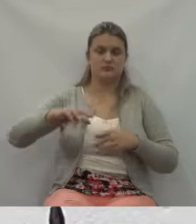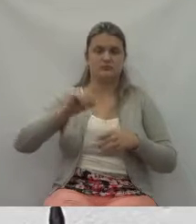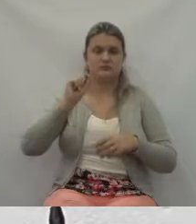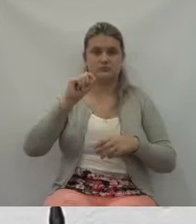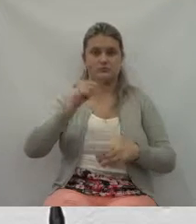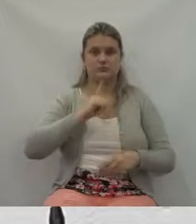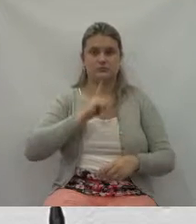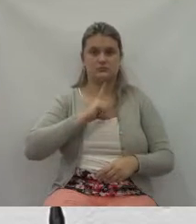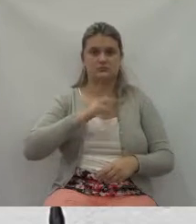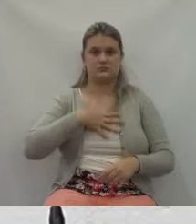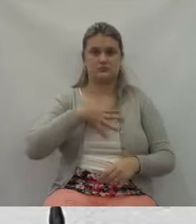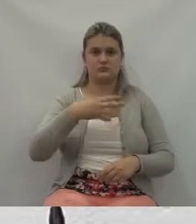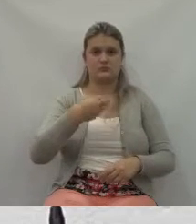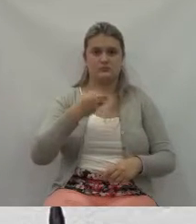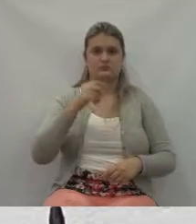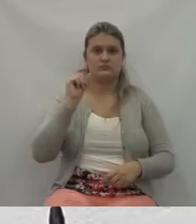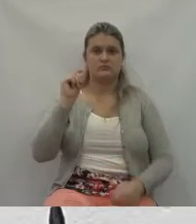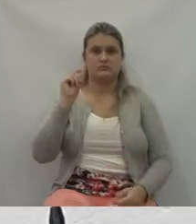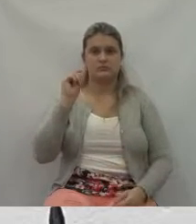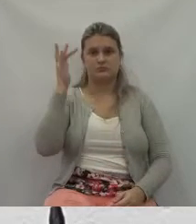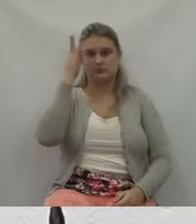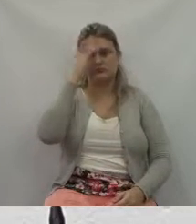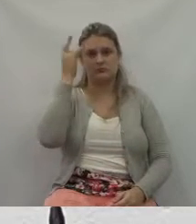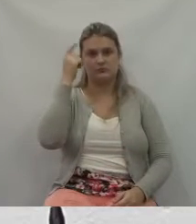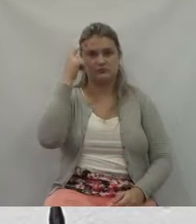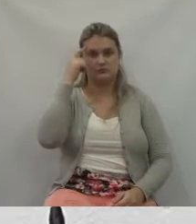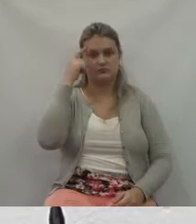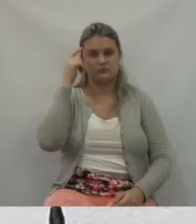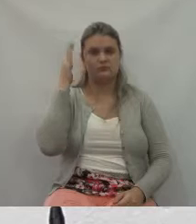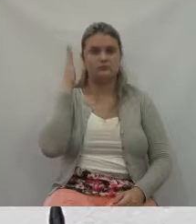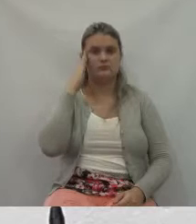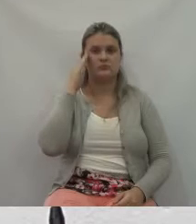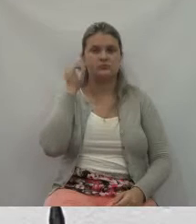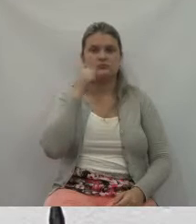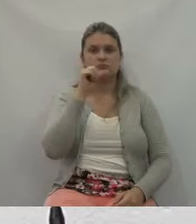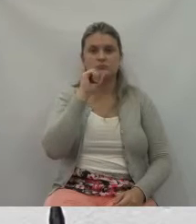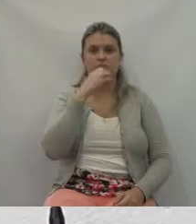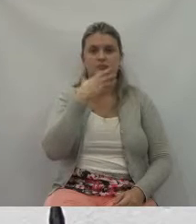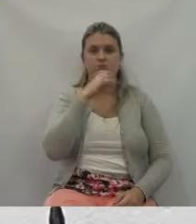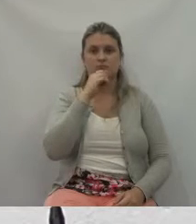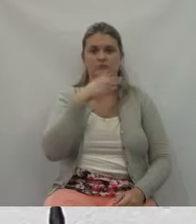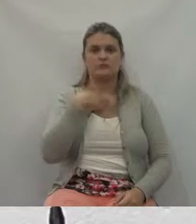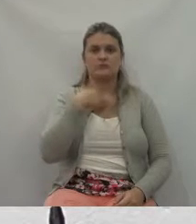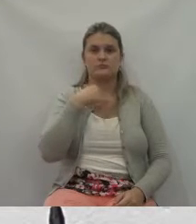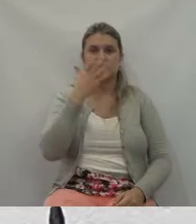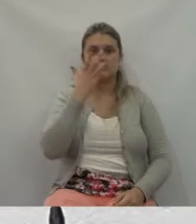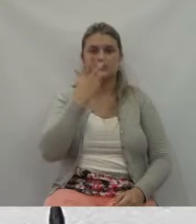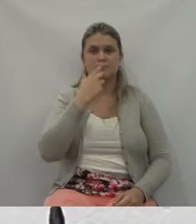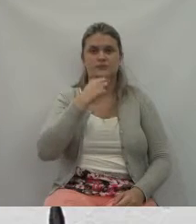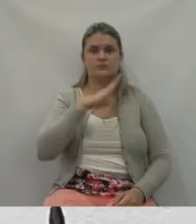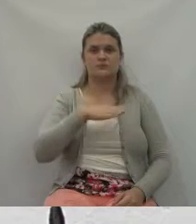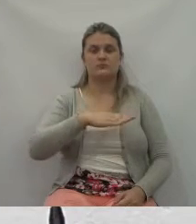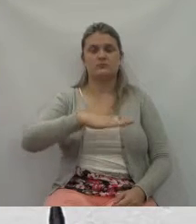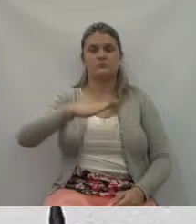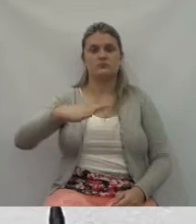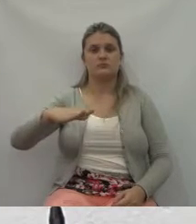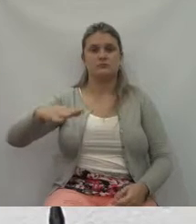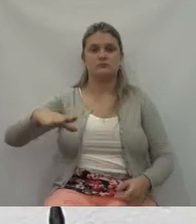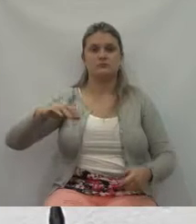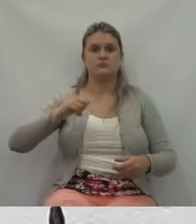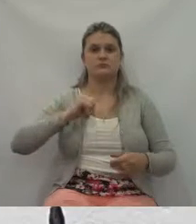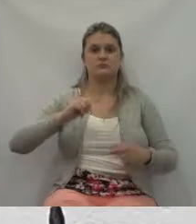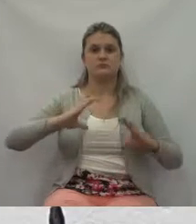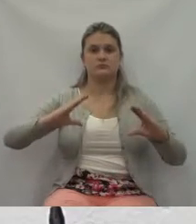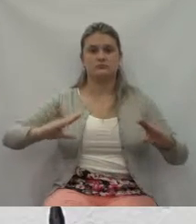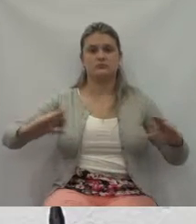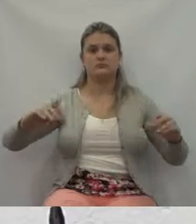foi pai sabe, quem é mãe sabe, uma criança boiando na água numa balsa daquela que flutuou. Recentemente, um